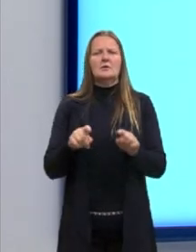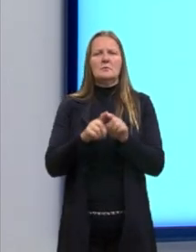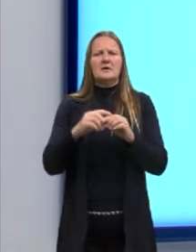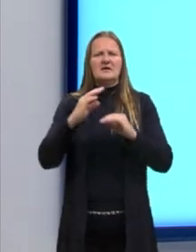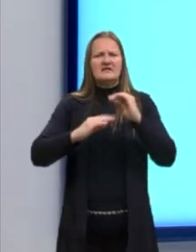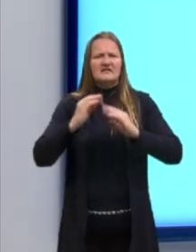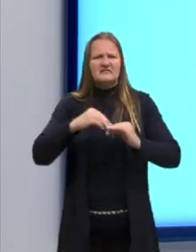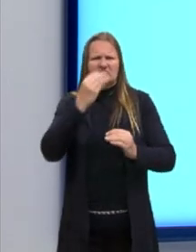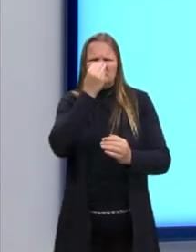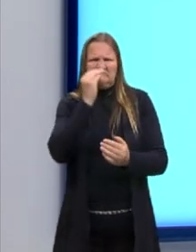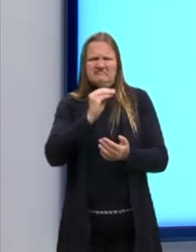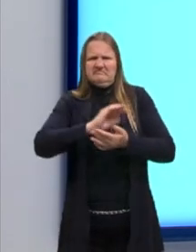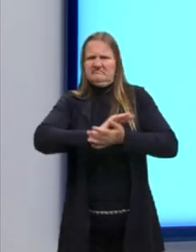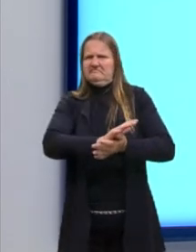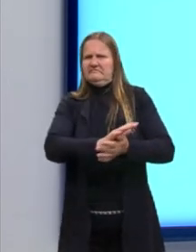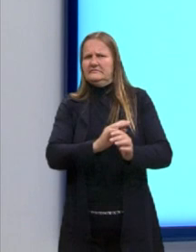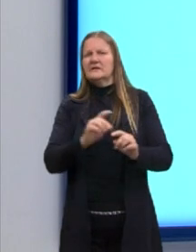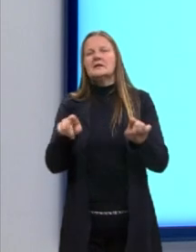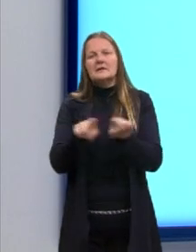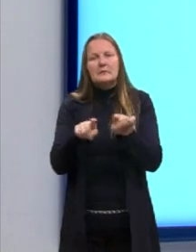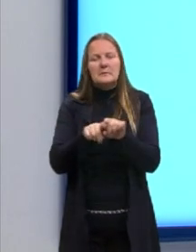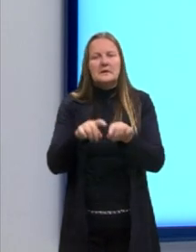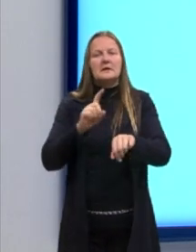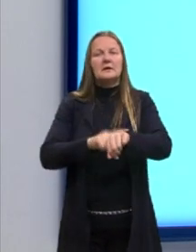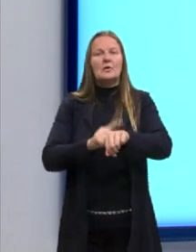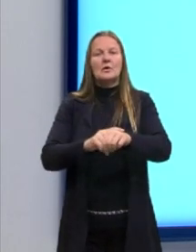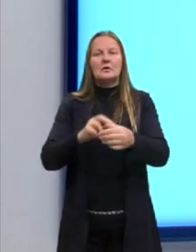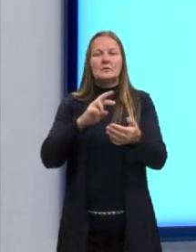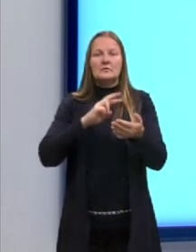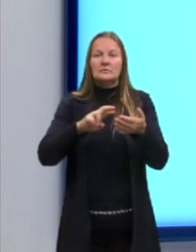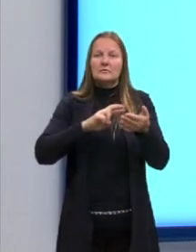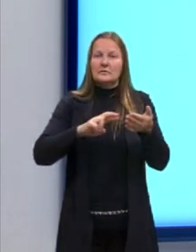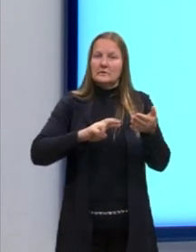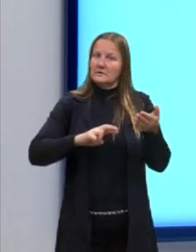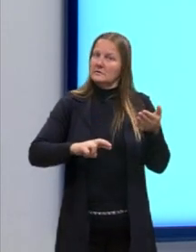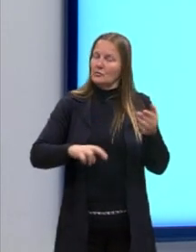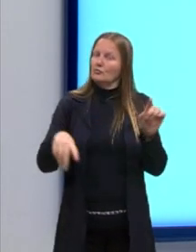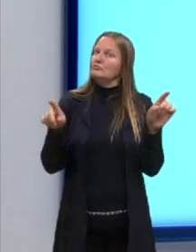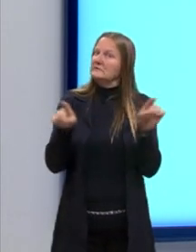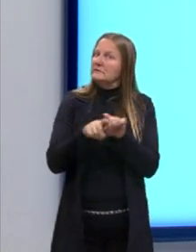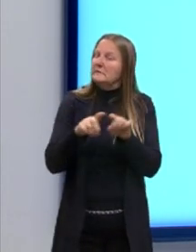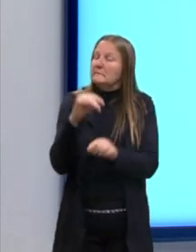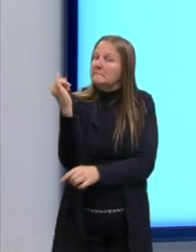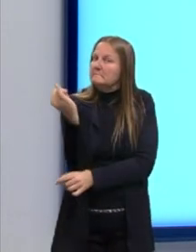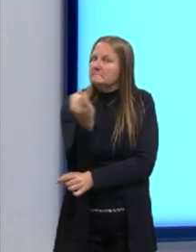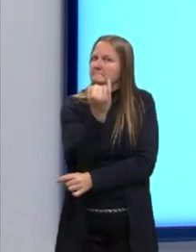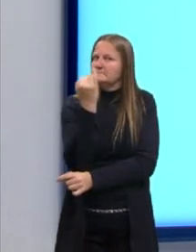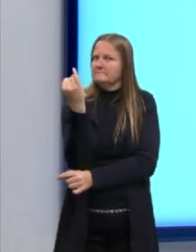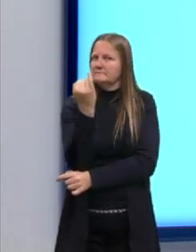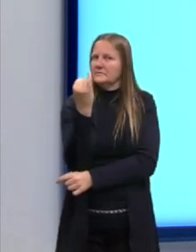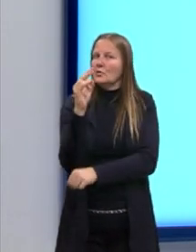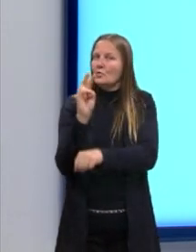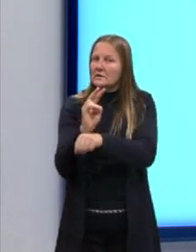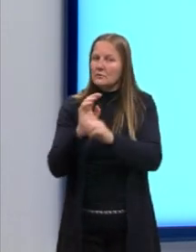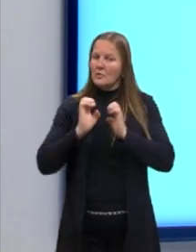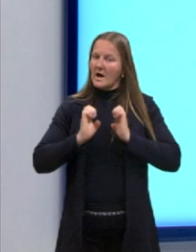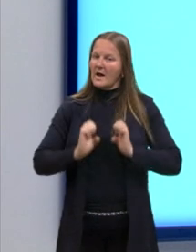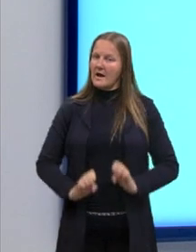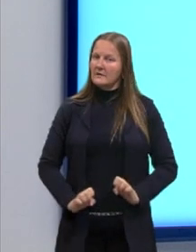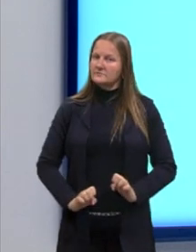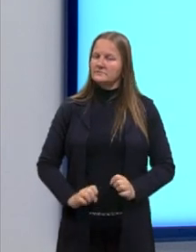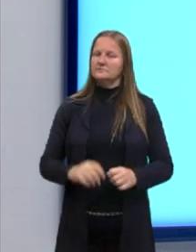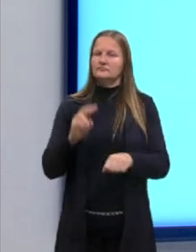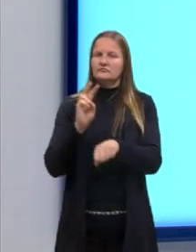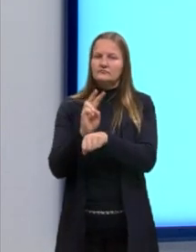preconceituosas e também lá na hora da resolução, por exemplo, da redação do Enem. A redação do Enem de